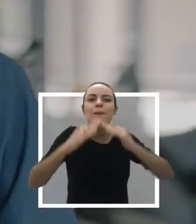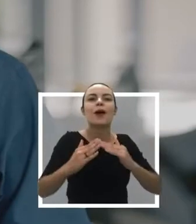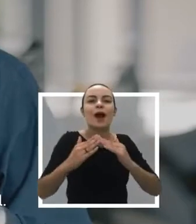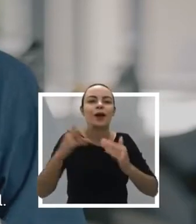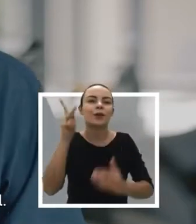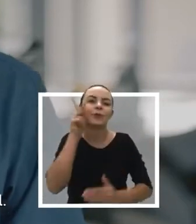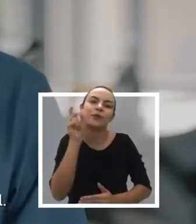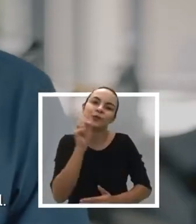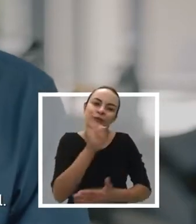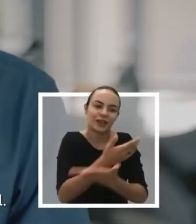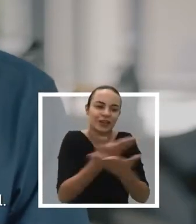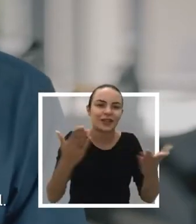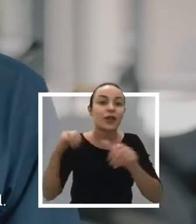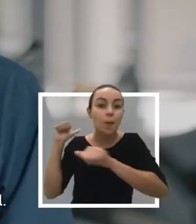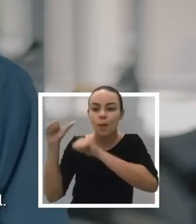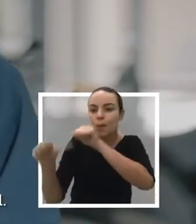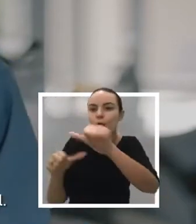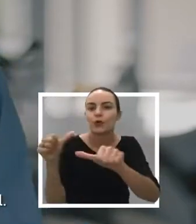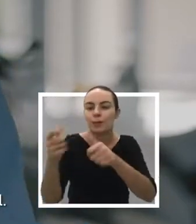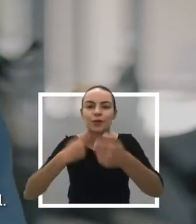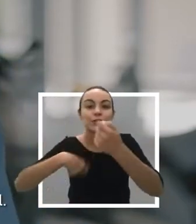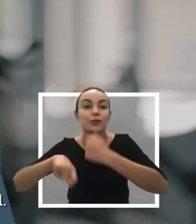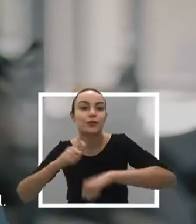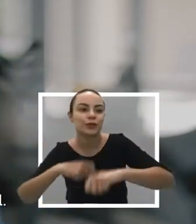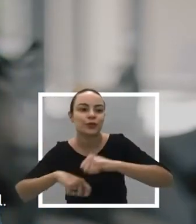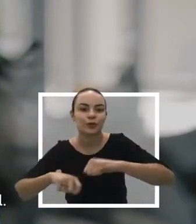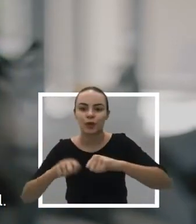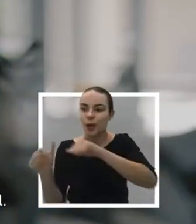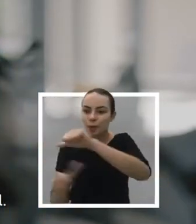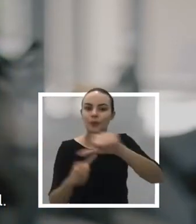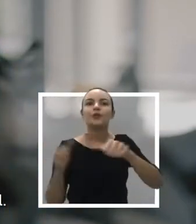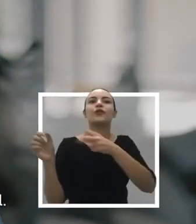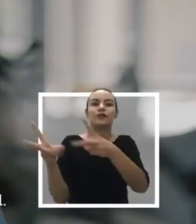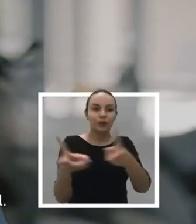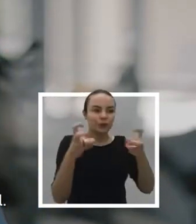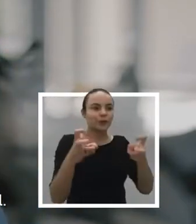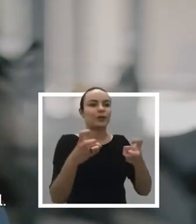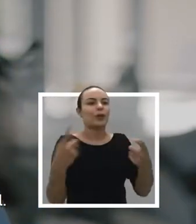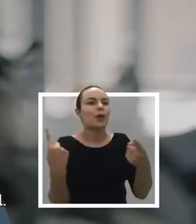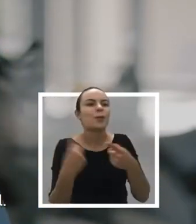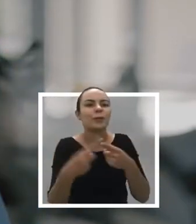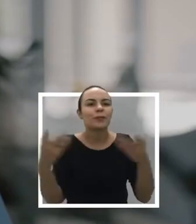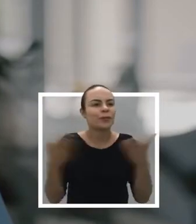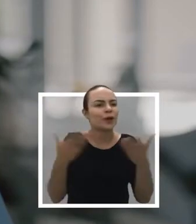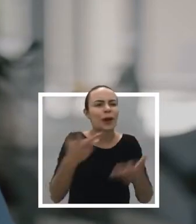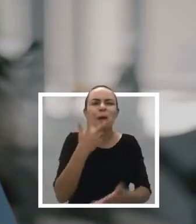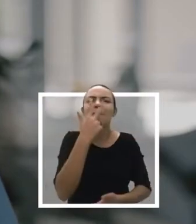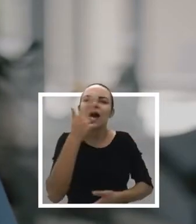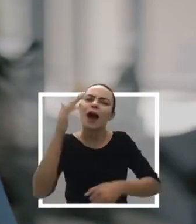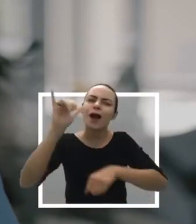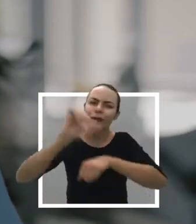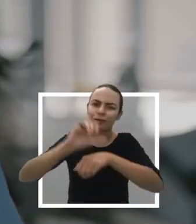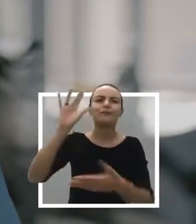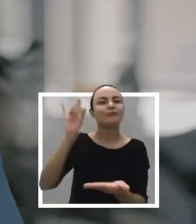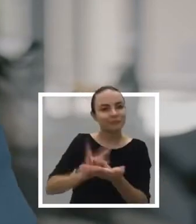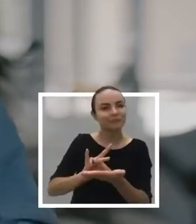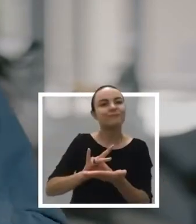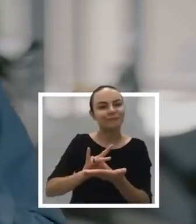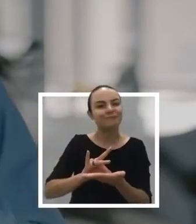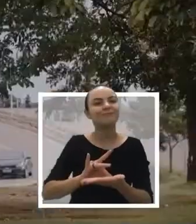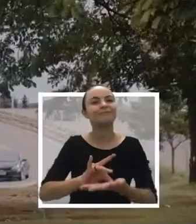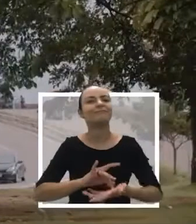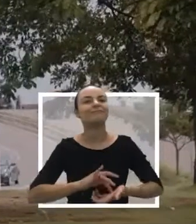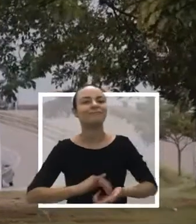melhorando a nossa casa. Mudamos o jeito de administrar Porto Velho e a mudança se refletiu numa capital